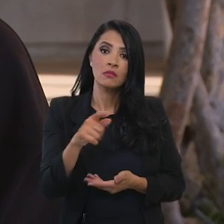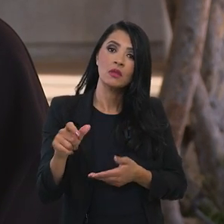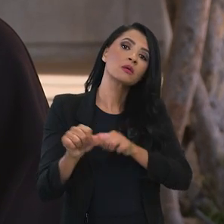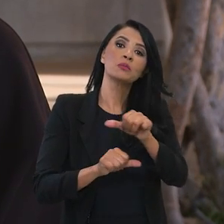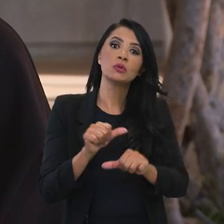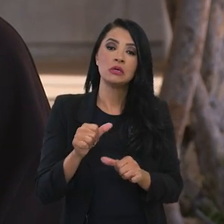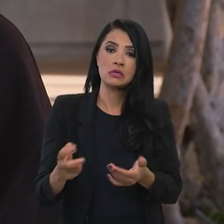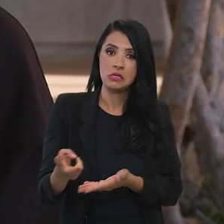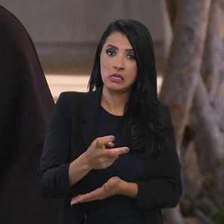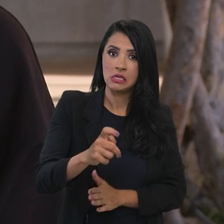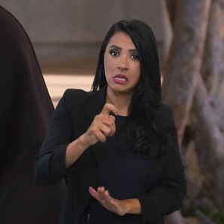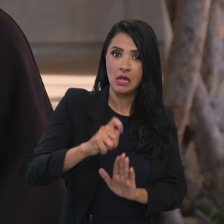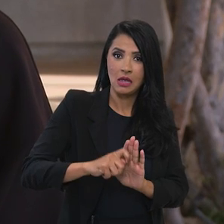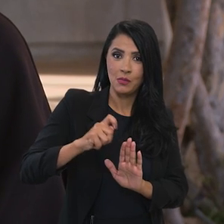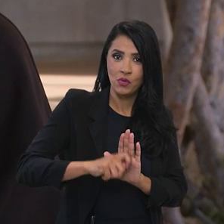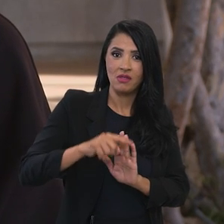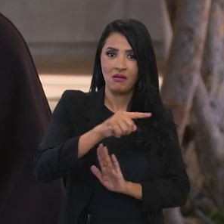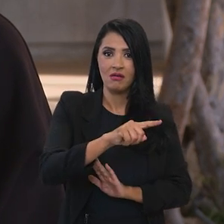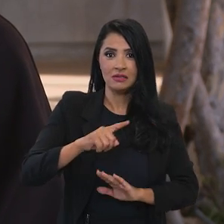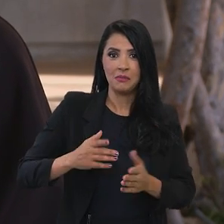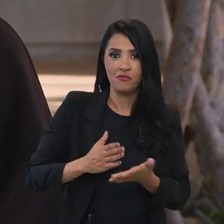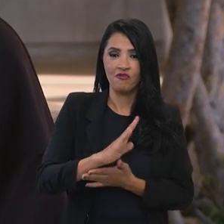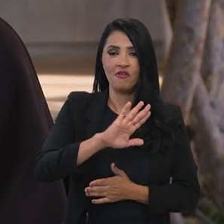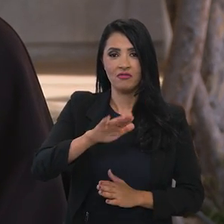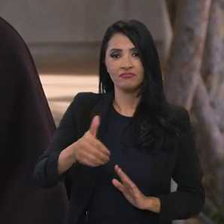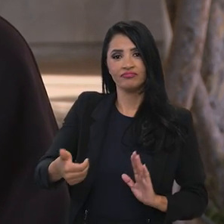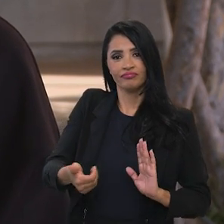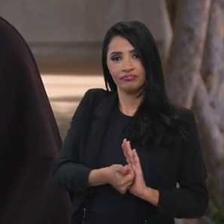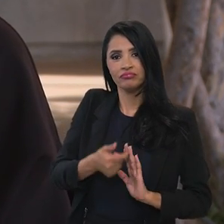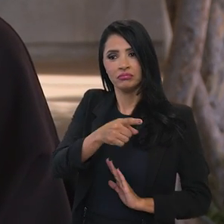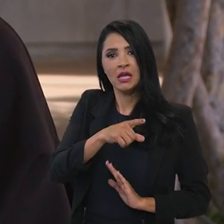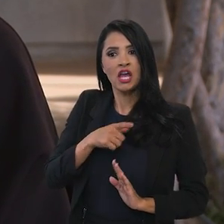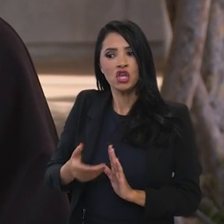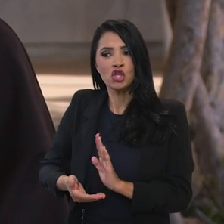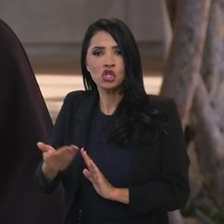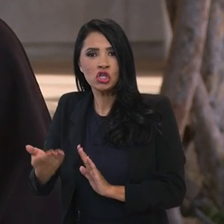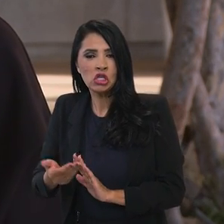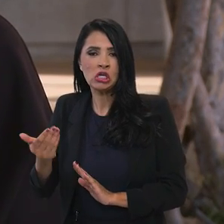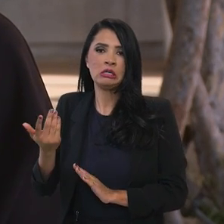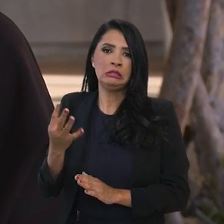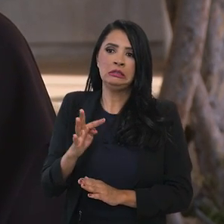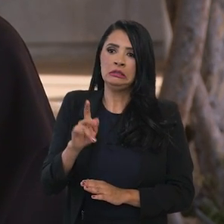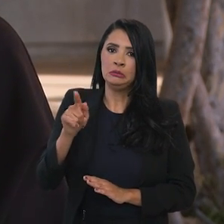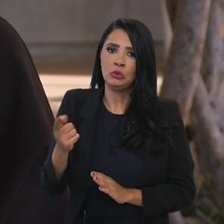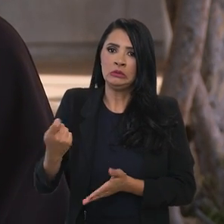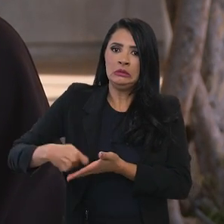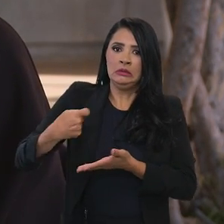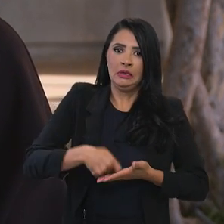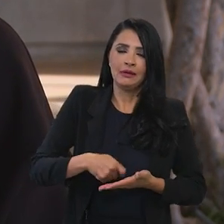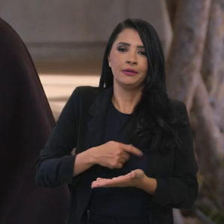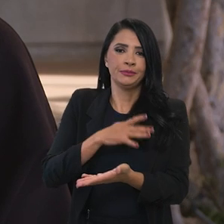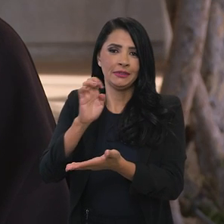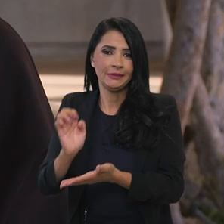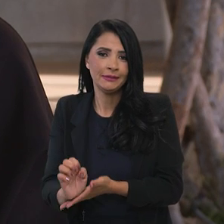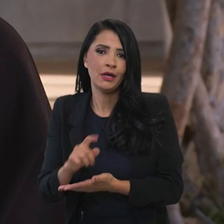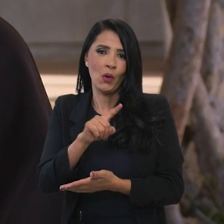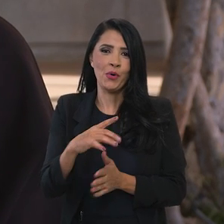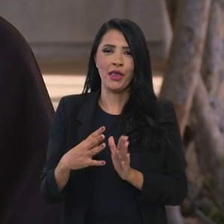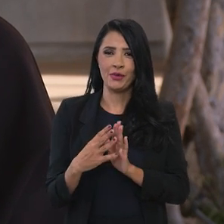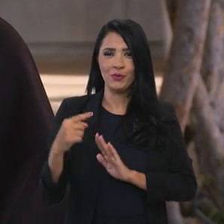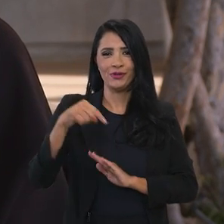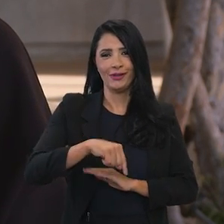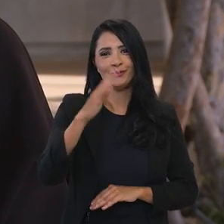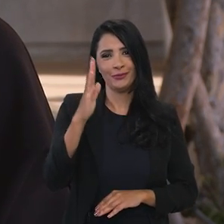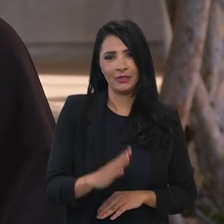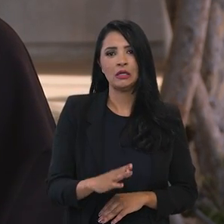as nossas exportações porque, enfim, termina com a cumulatividade do modelo tributário brasileiro. O segundo ponto que é muito importante para a nossa